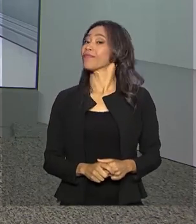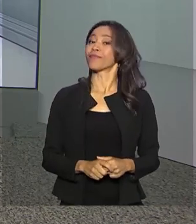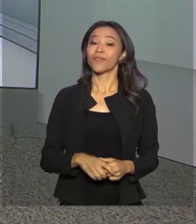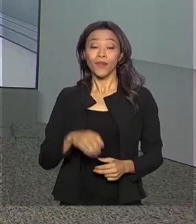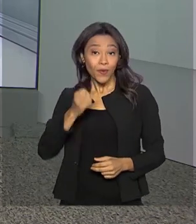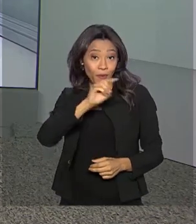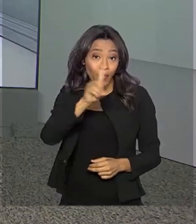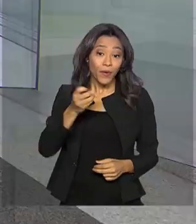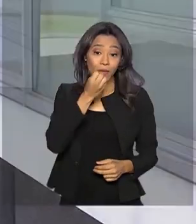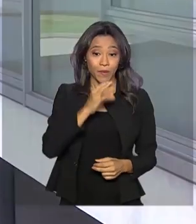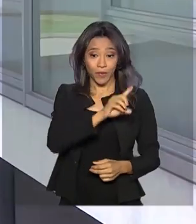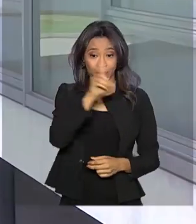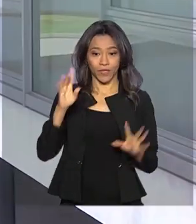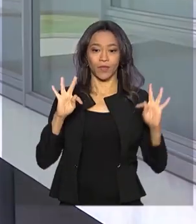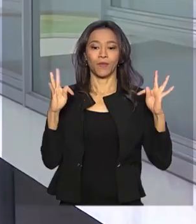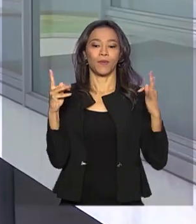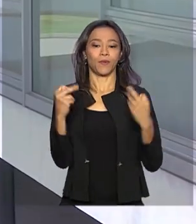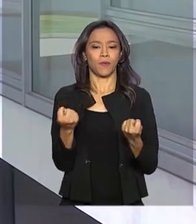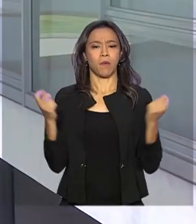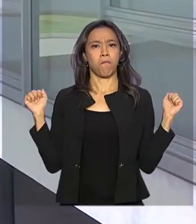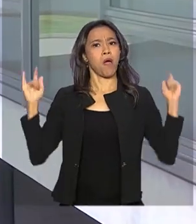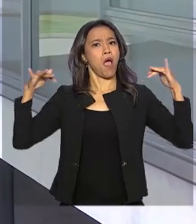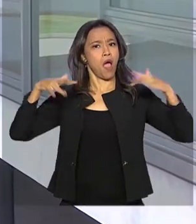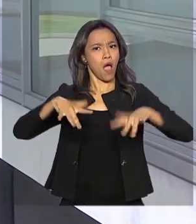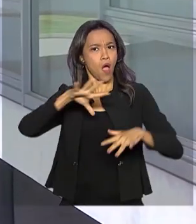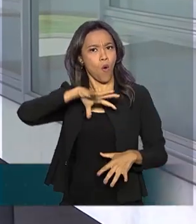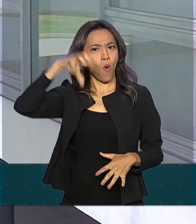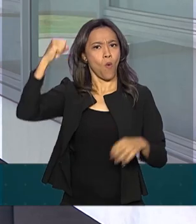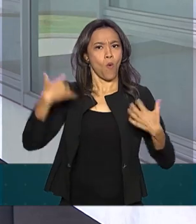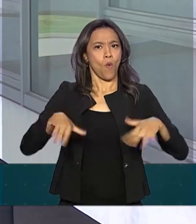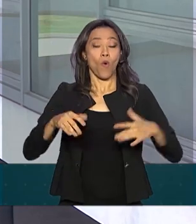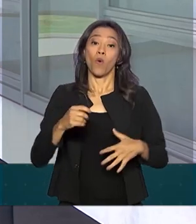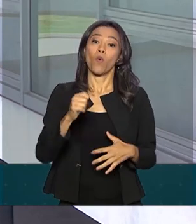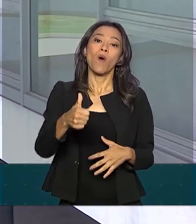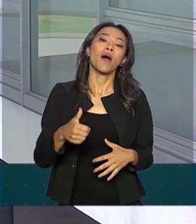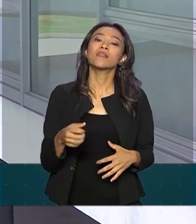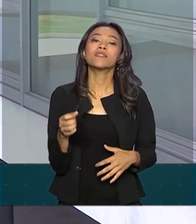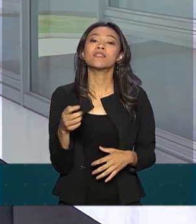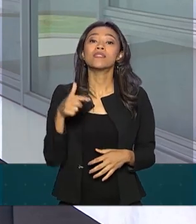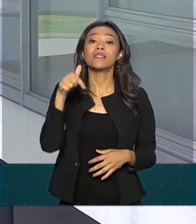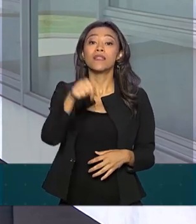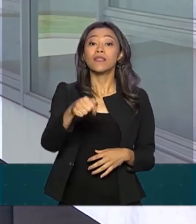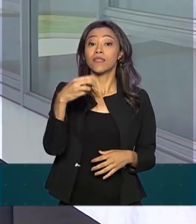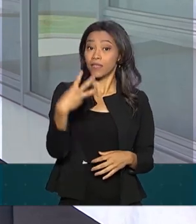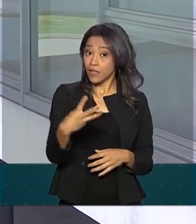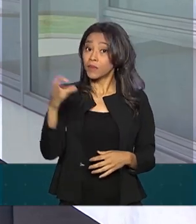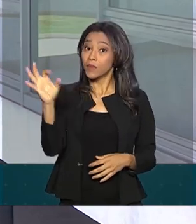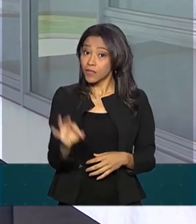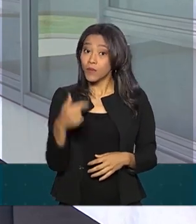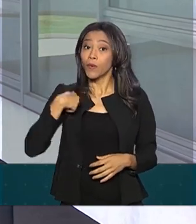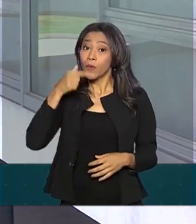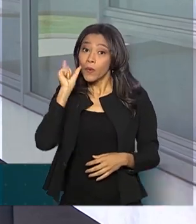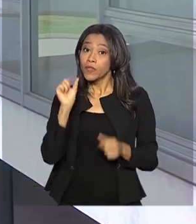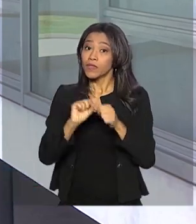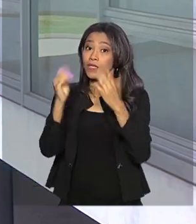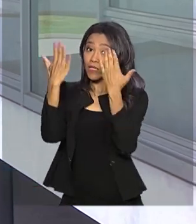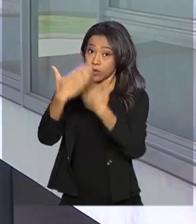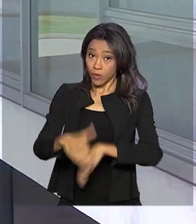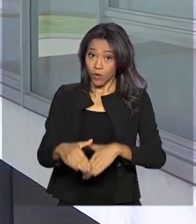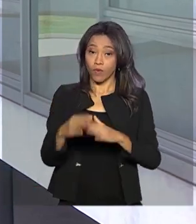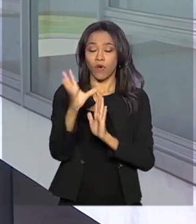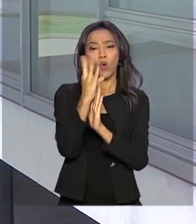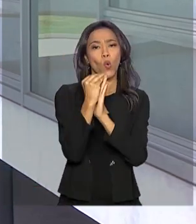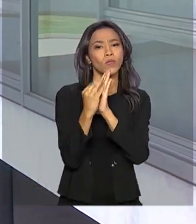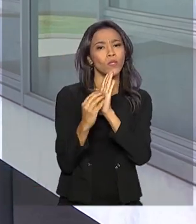a você e a todos. Comparecimento recorde mesmo, viu? Quase 73% dos inscritos fizeram o Enem ontem. O conteúdo das